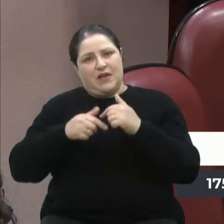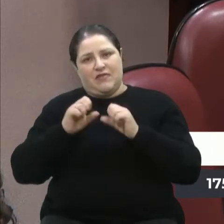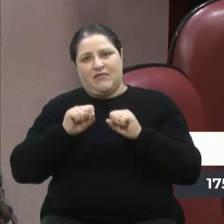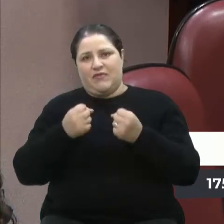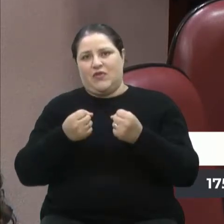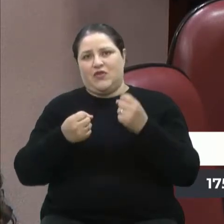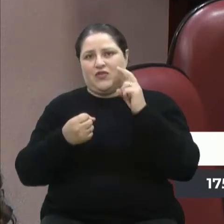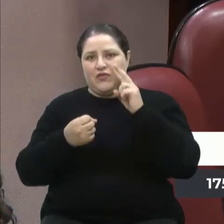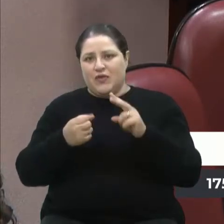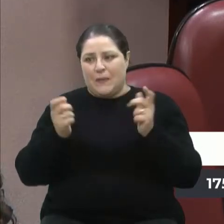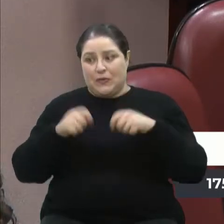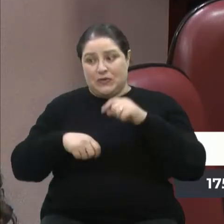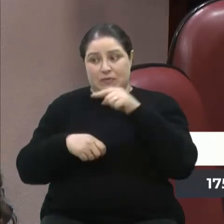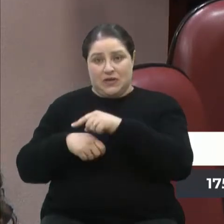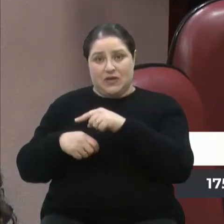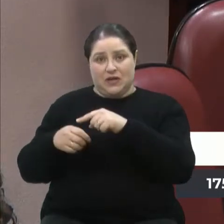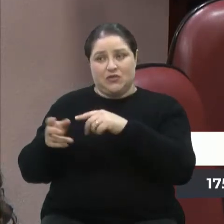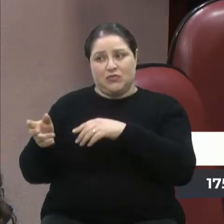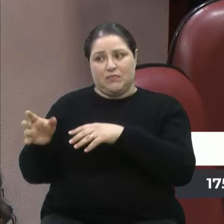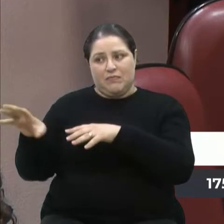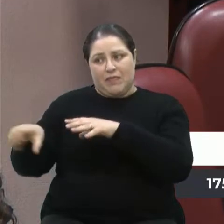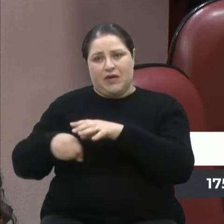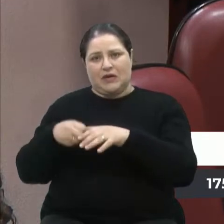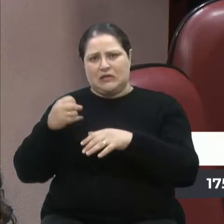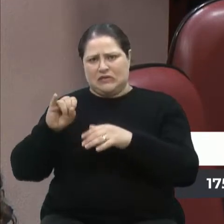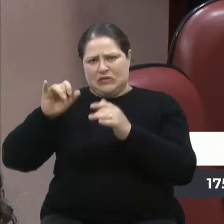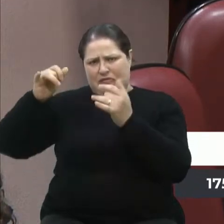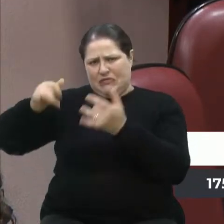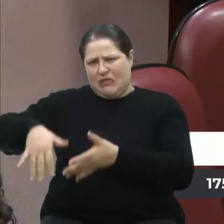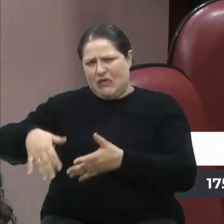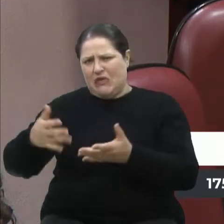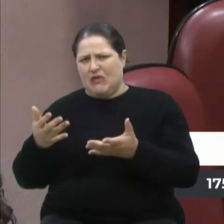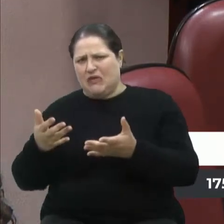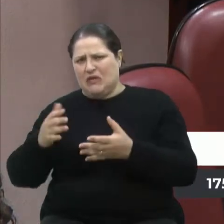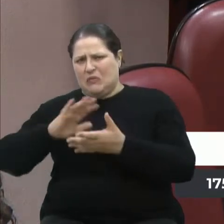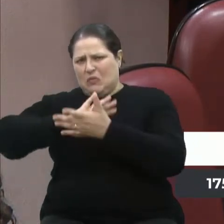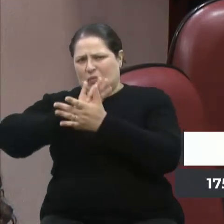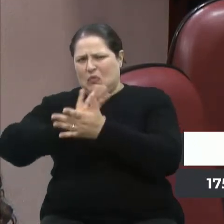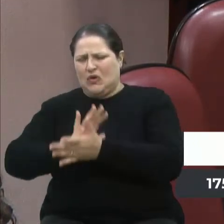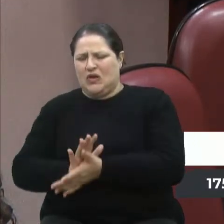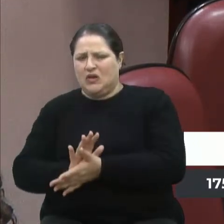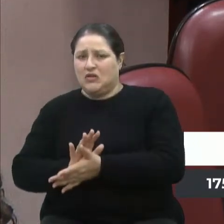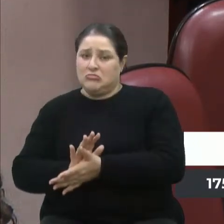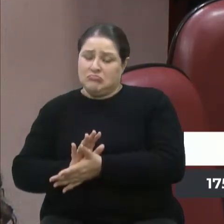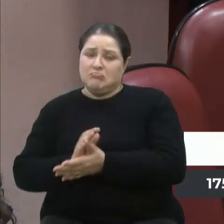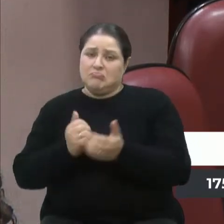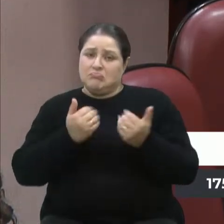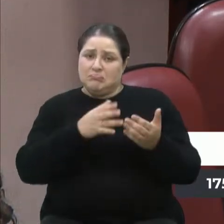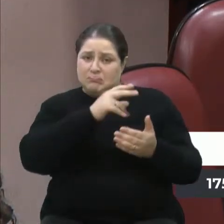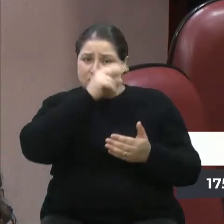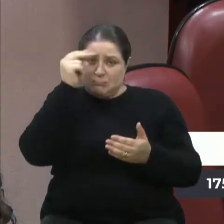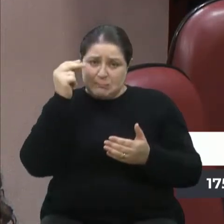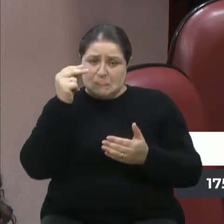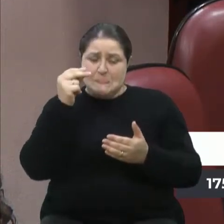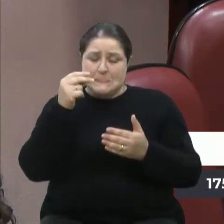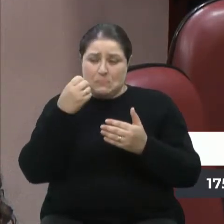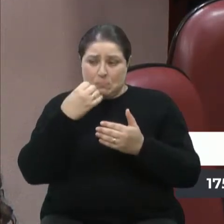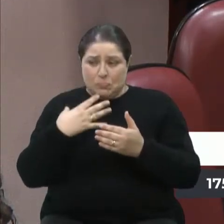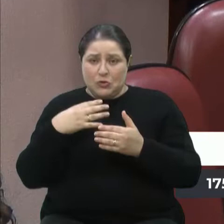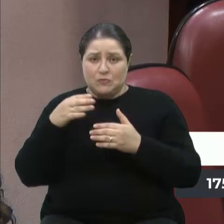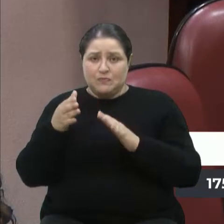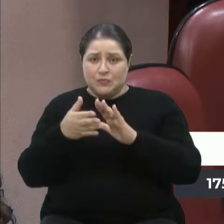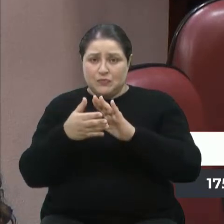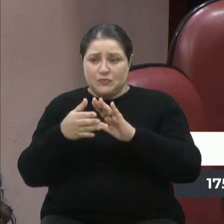essa possibilidade. Bom, você vai botar fora, enfim, vai moer, então dê para o município que tire a parte boa, né, D